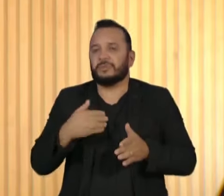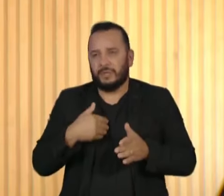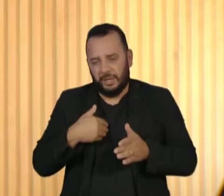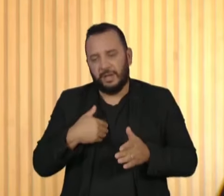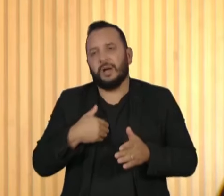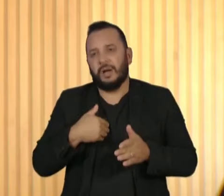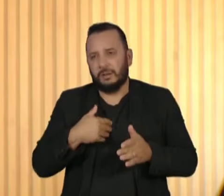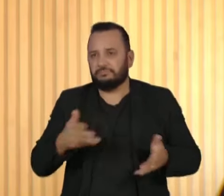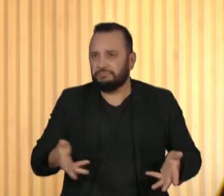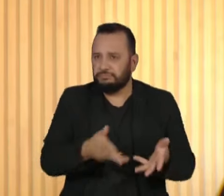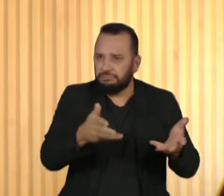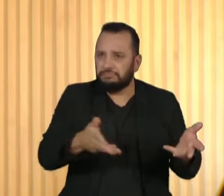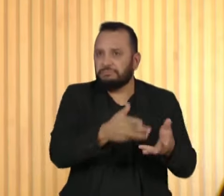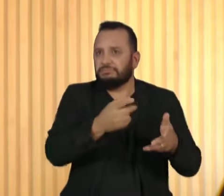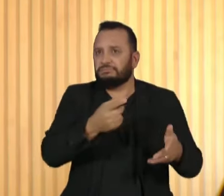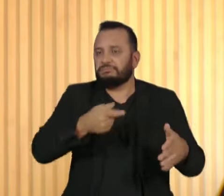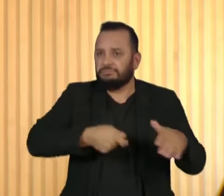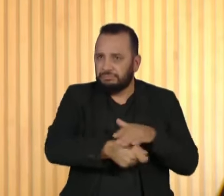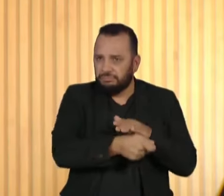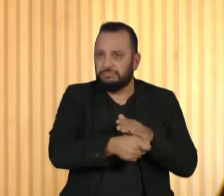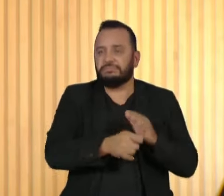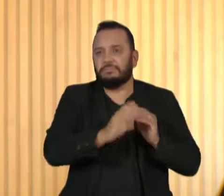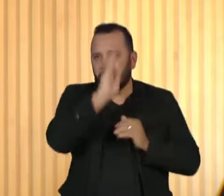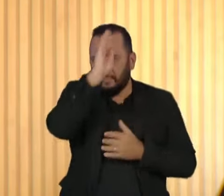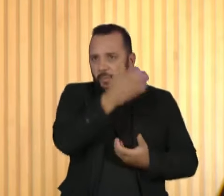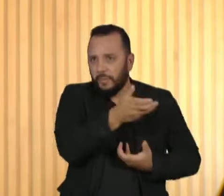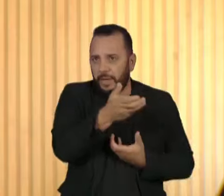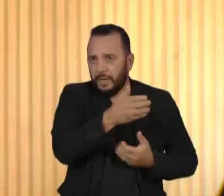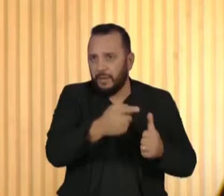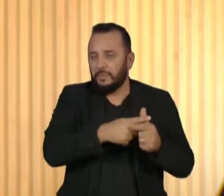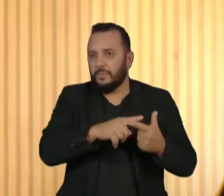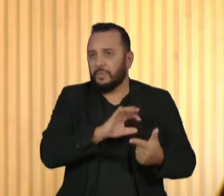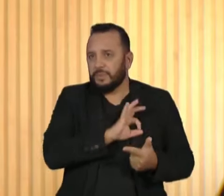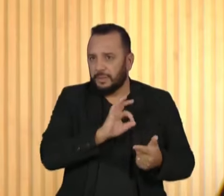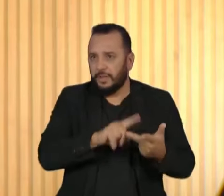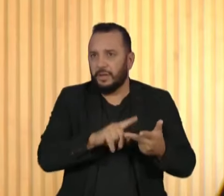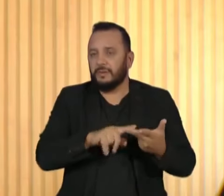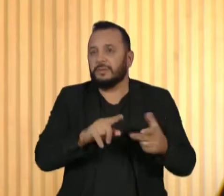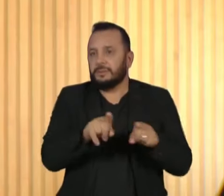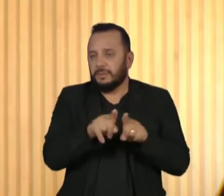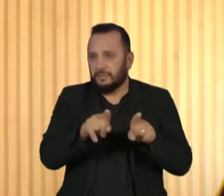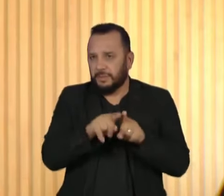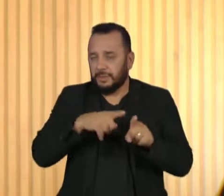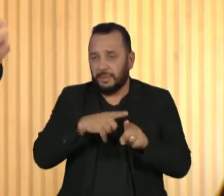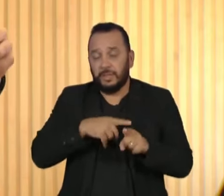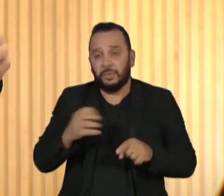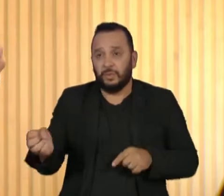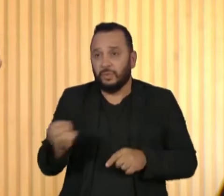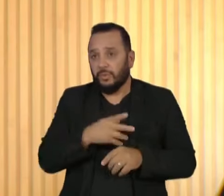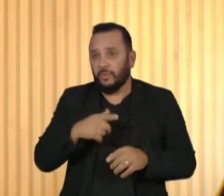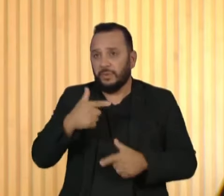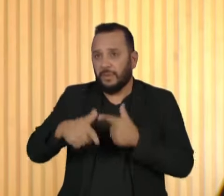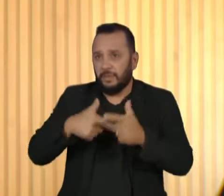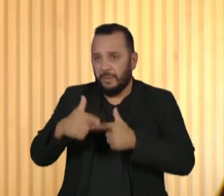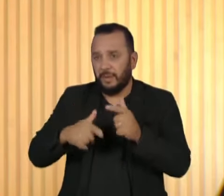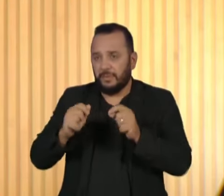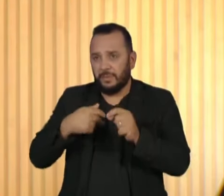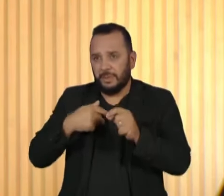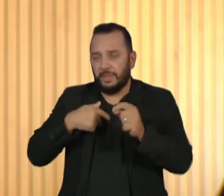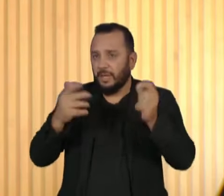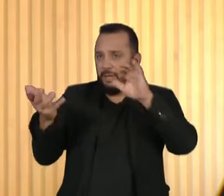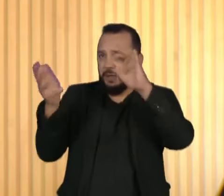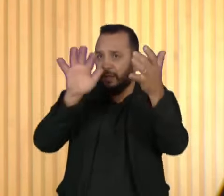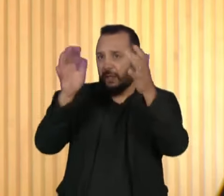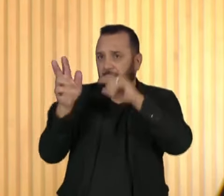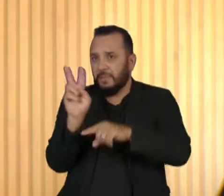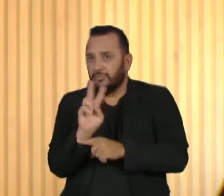bombeiros, policiais que foram estratégicos agora, contratando novo serviço de radar meteorológico e outros investimentos em vista das